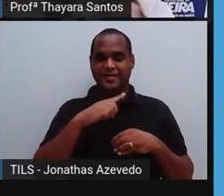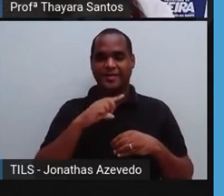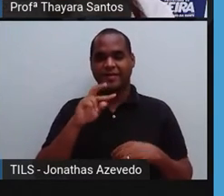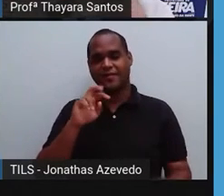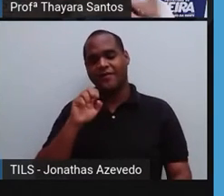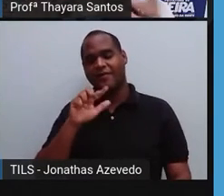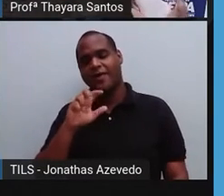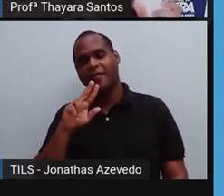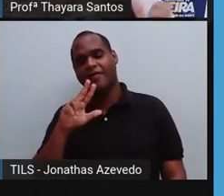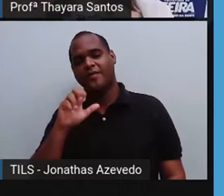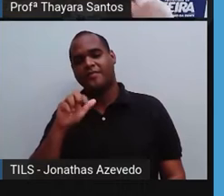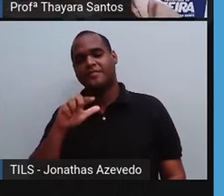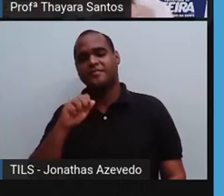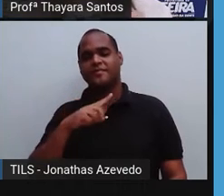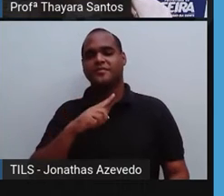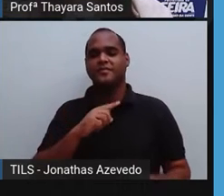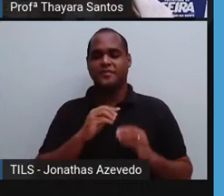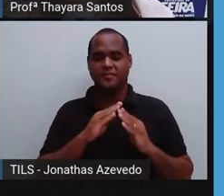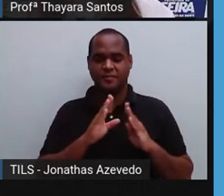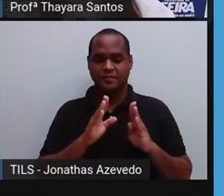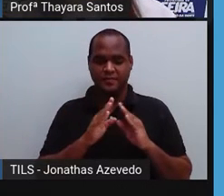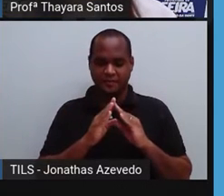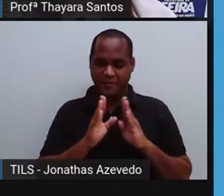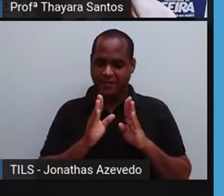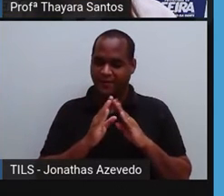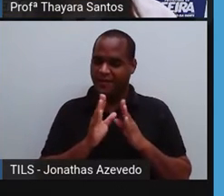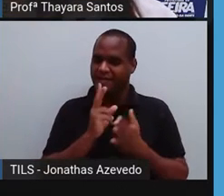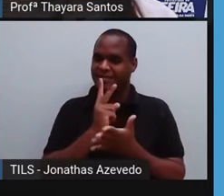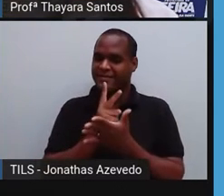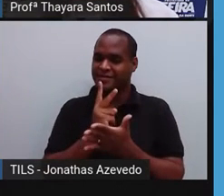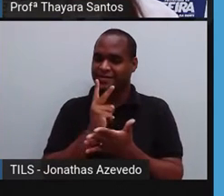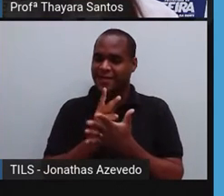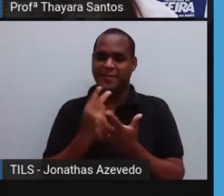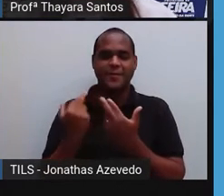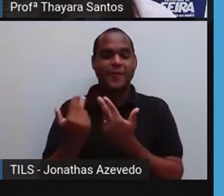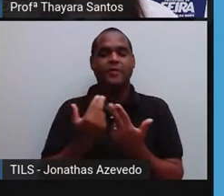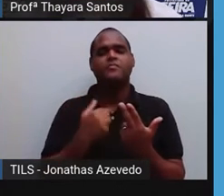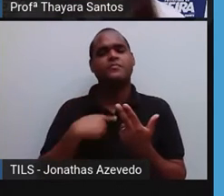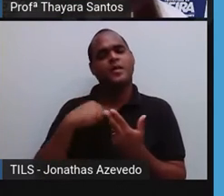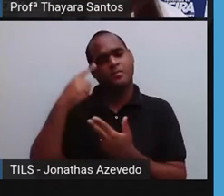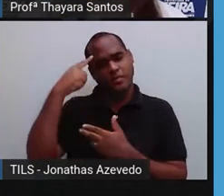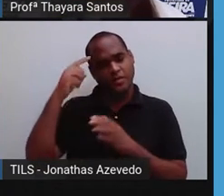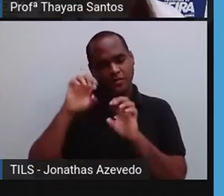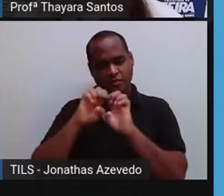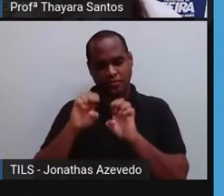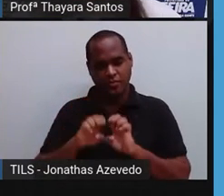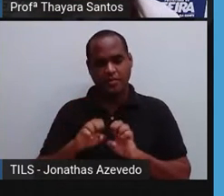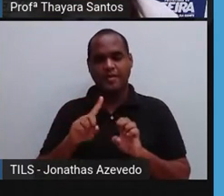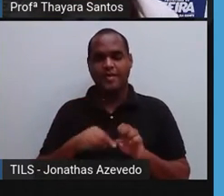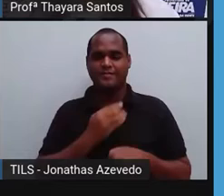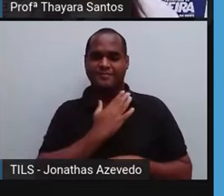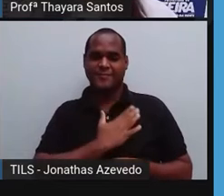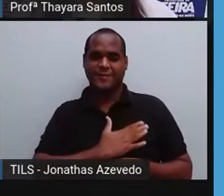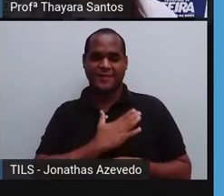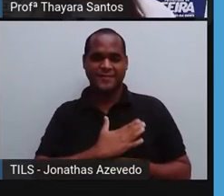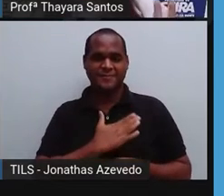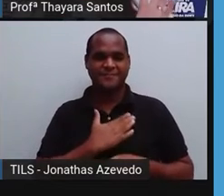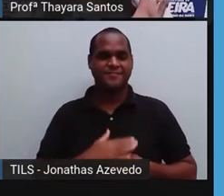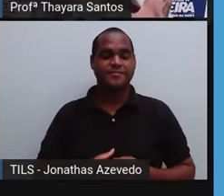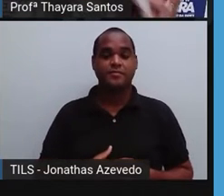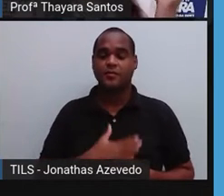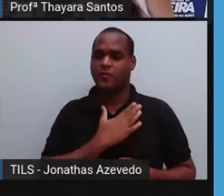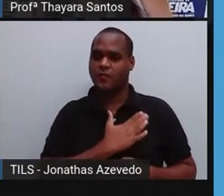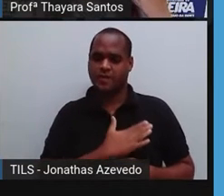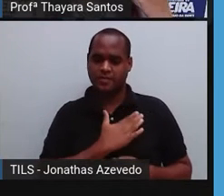válvulas, elas ficam fechando e abrindo o tempo todo, tá? Então, aí é a estrutura do coração. O coração,